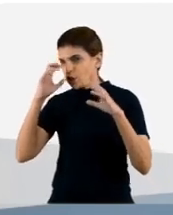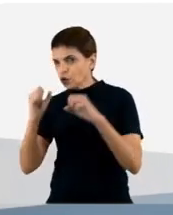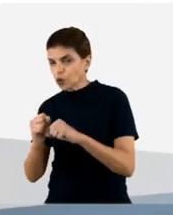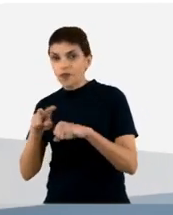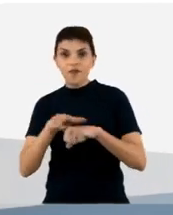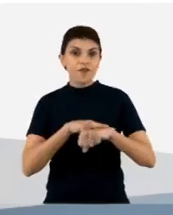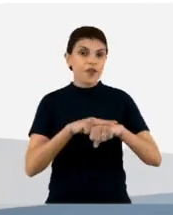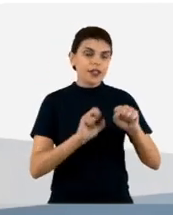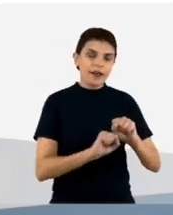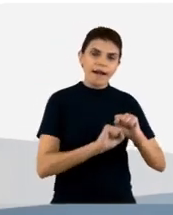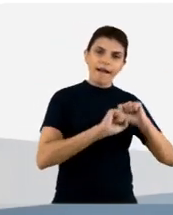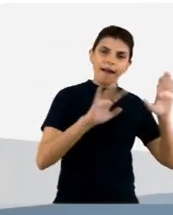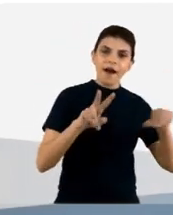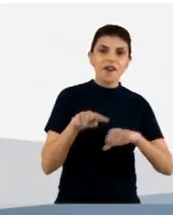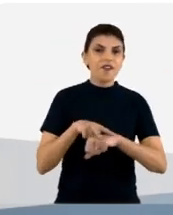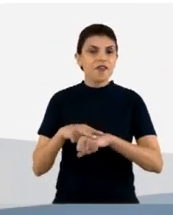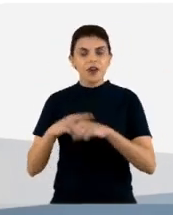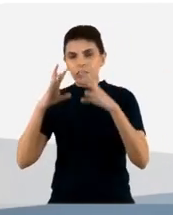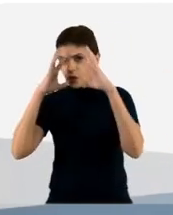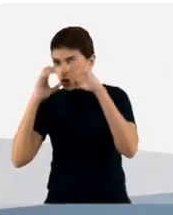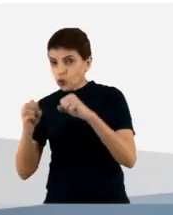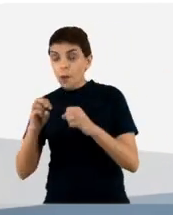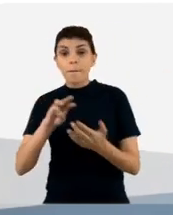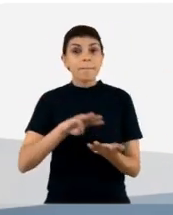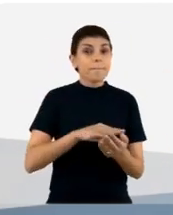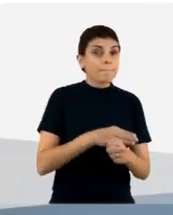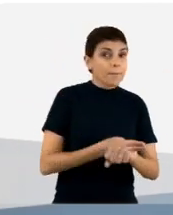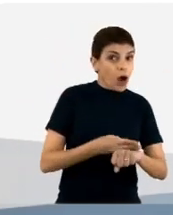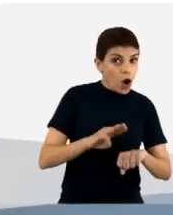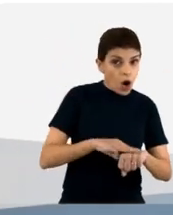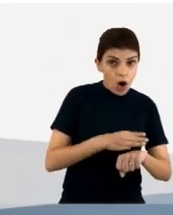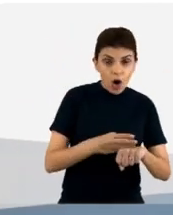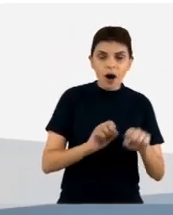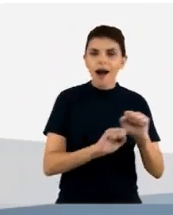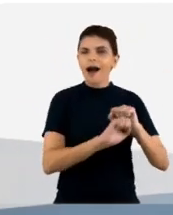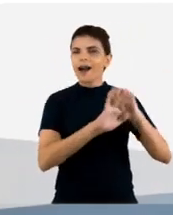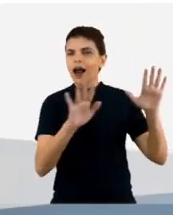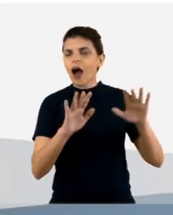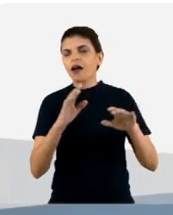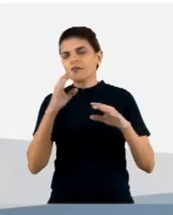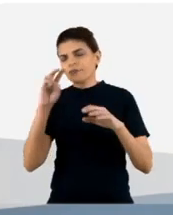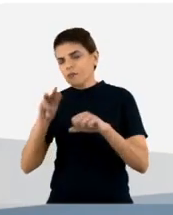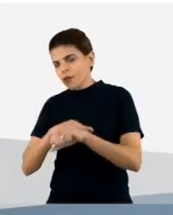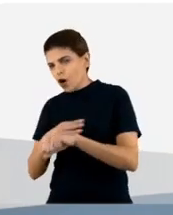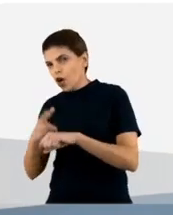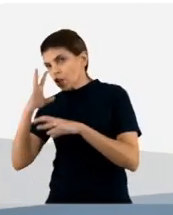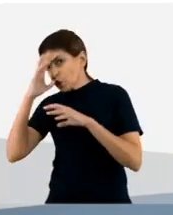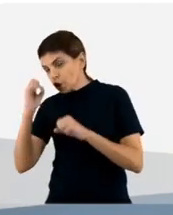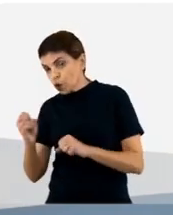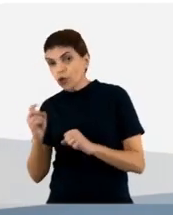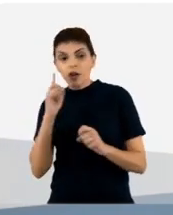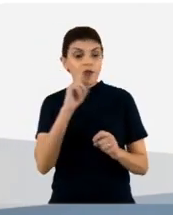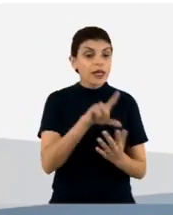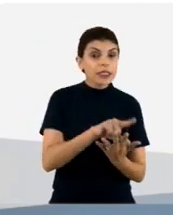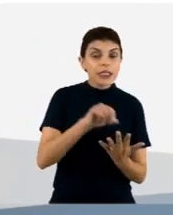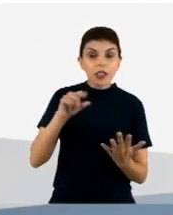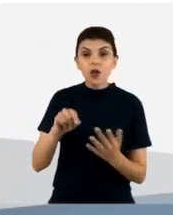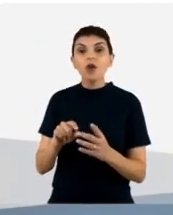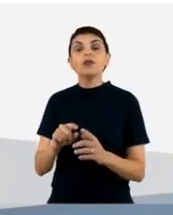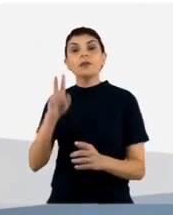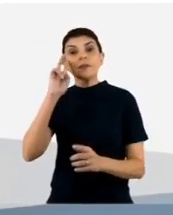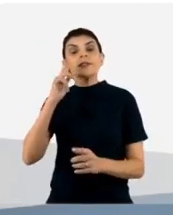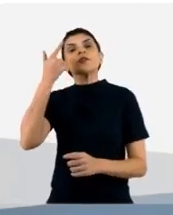escuro e nós temos essa mistura então de fagos que nós vamos selecionar contra um alvo